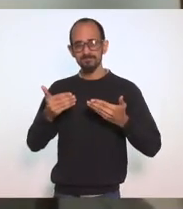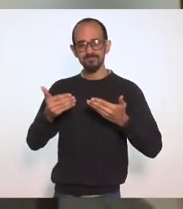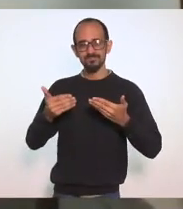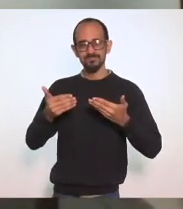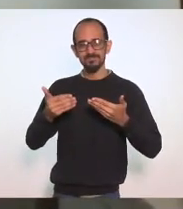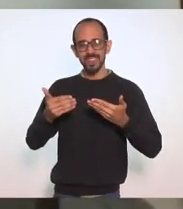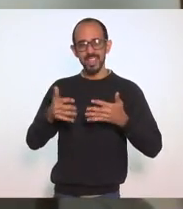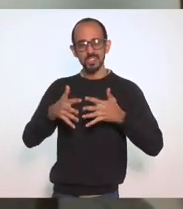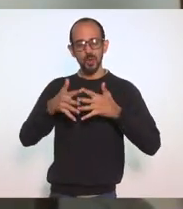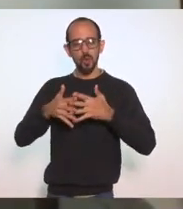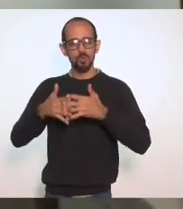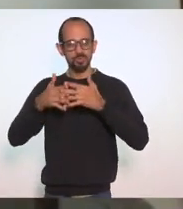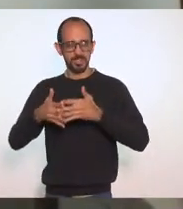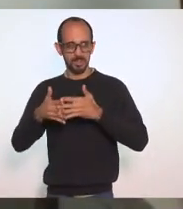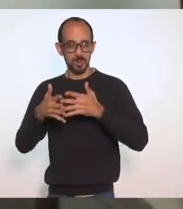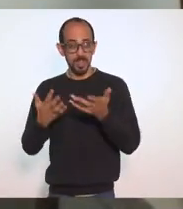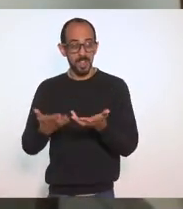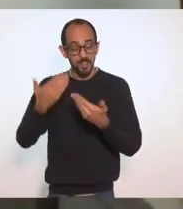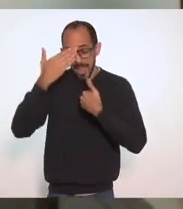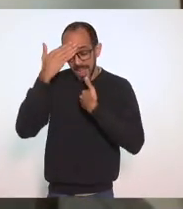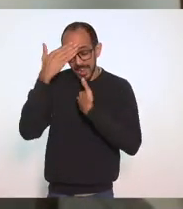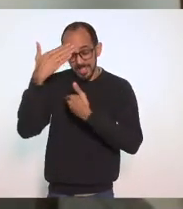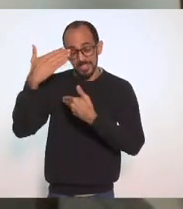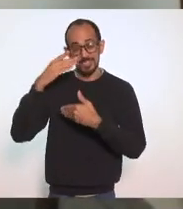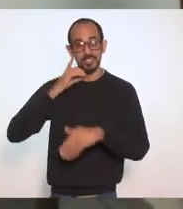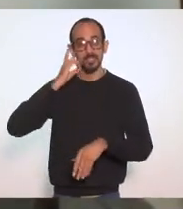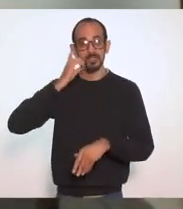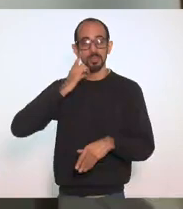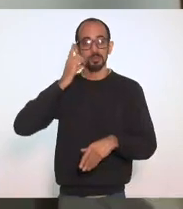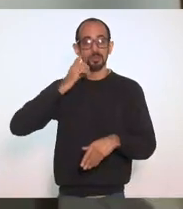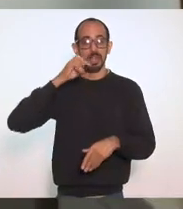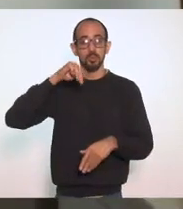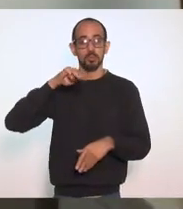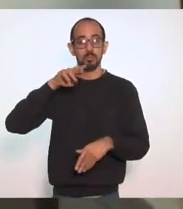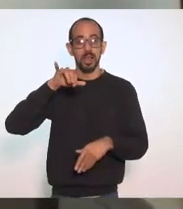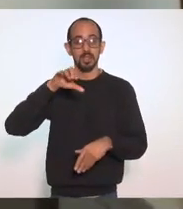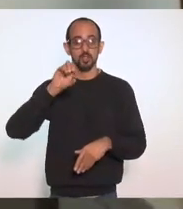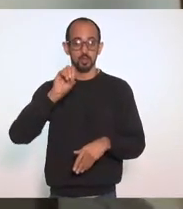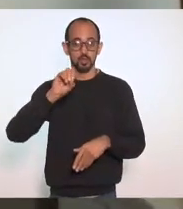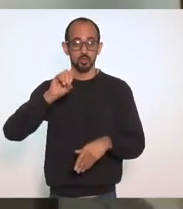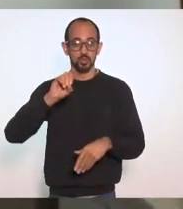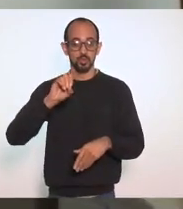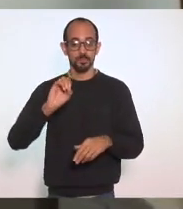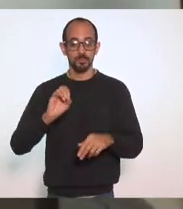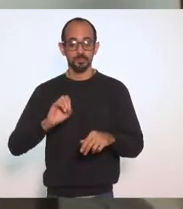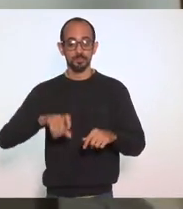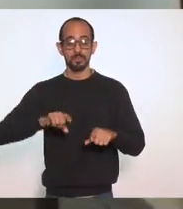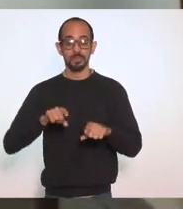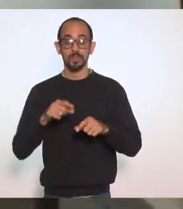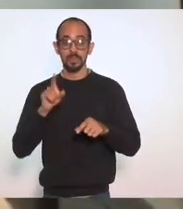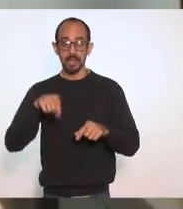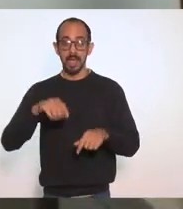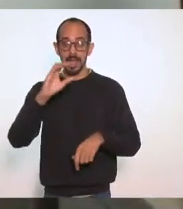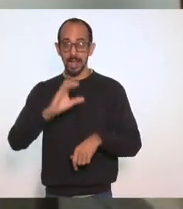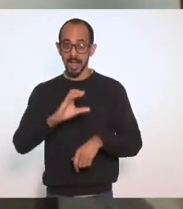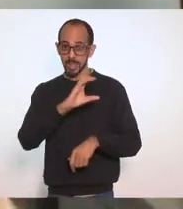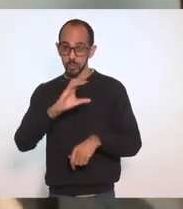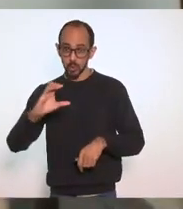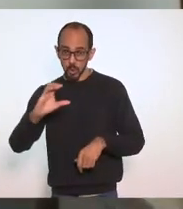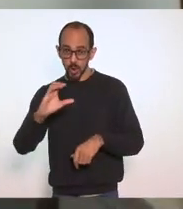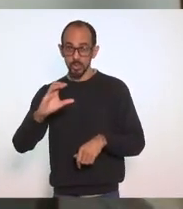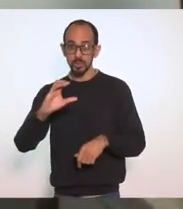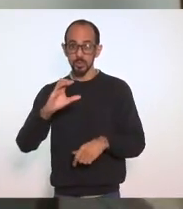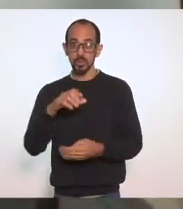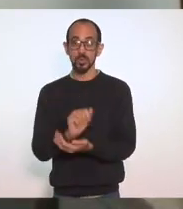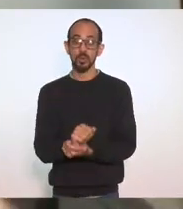queria agradecer Ao deputado Márcio Pacheco Que sendo católico Apostólico